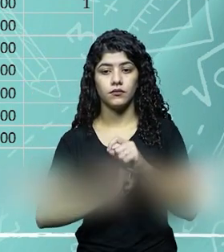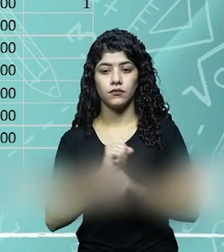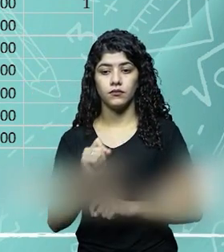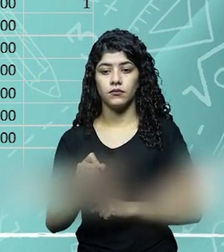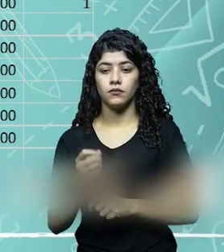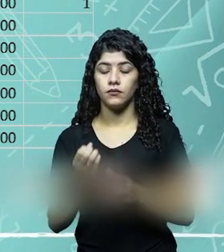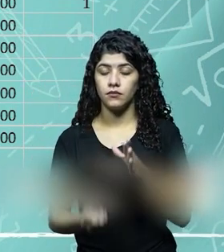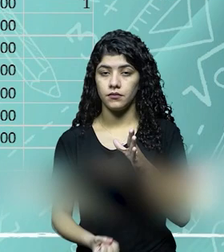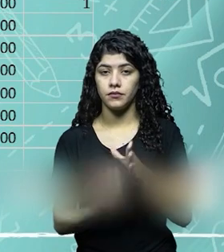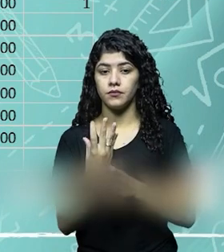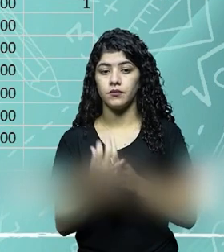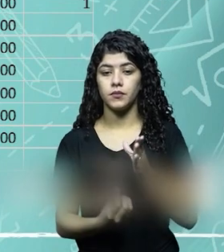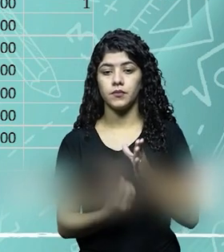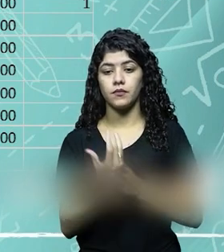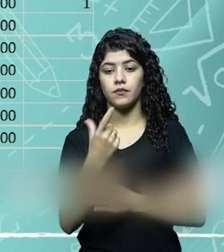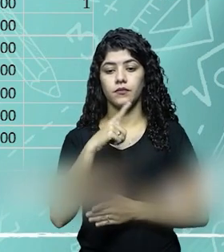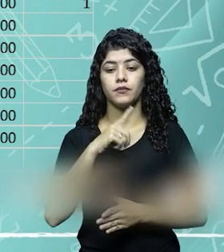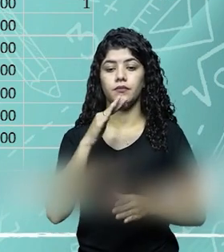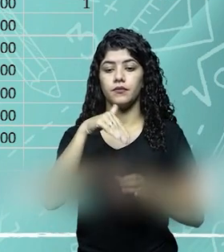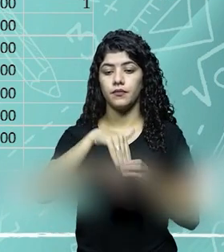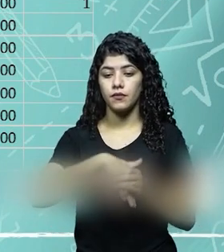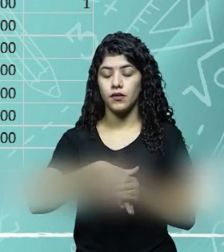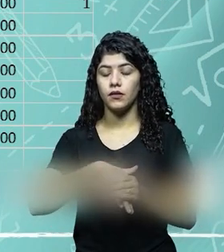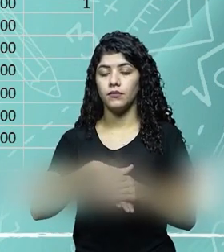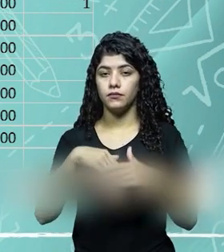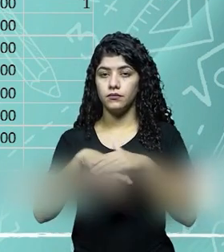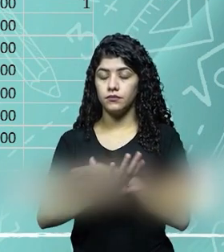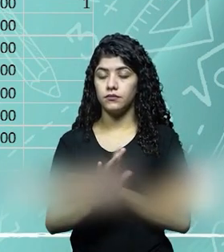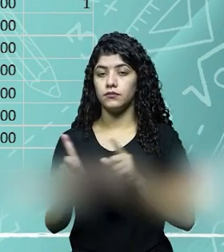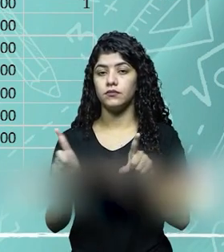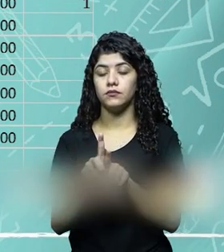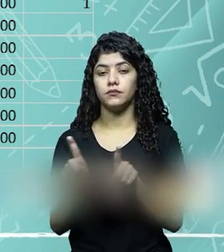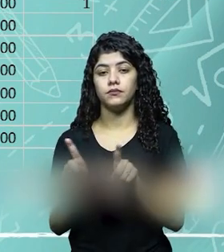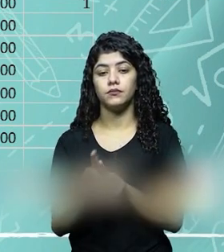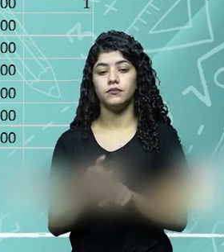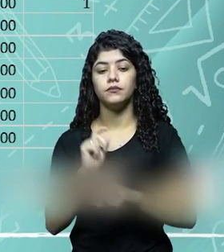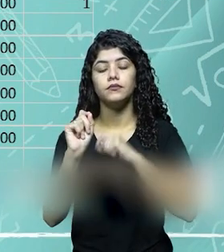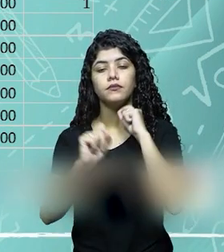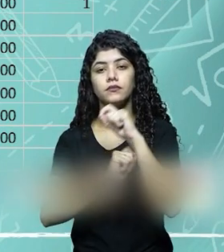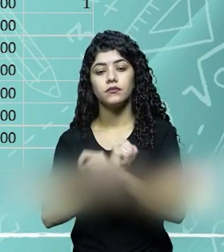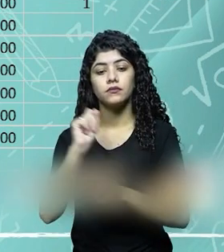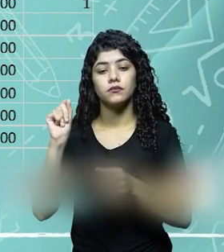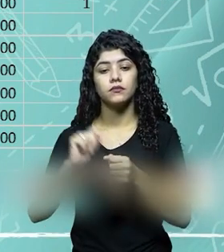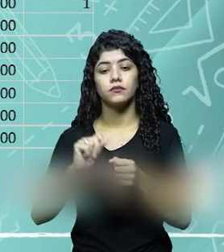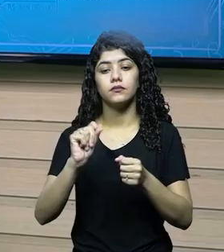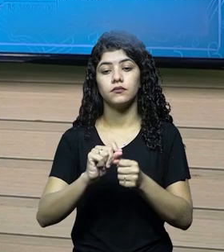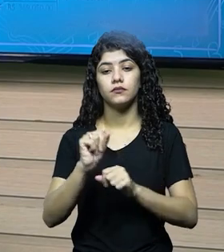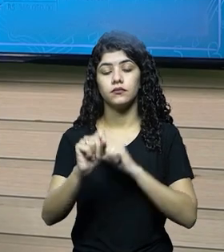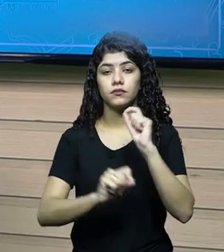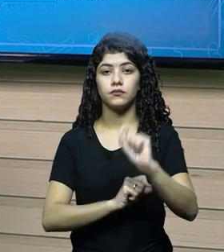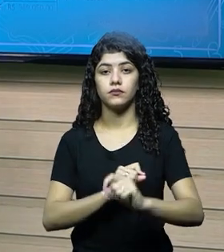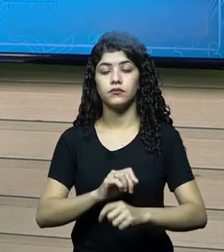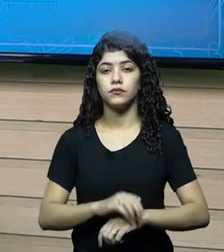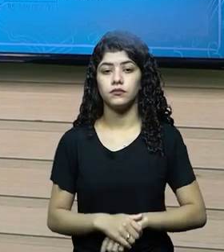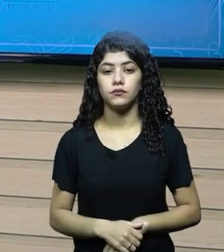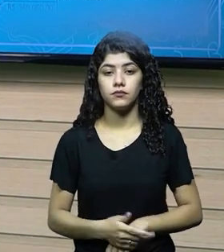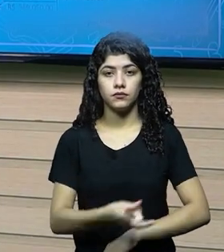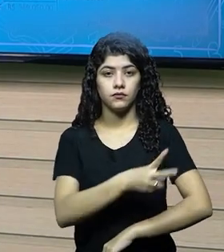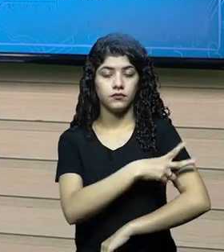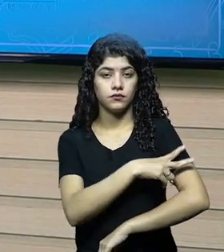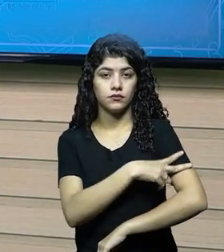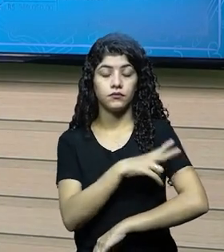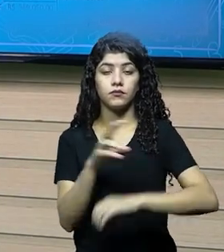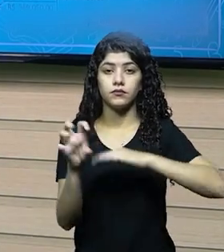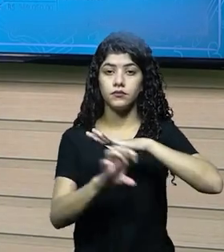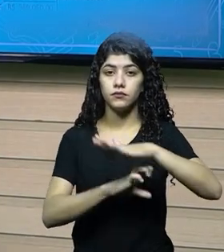biológico para produção, que está dentro do grupo de estoques, também no ativo circulante, então o que eu fiz? Aliás, o que o dono da